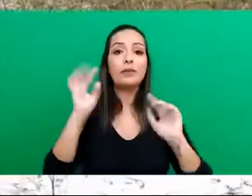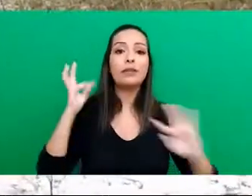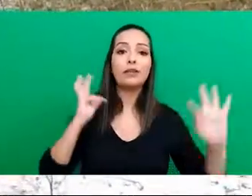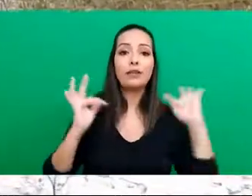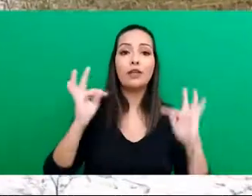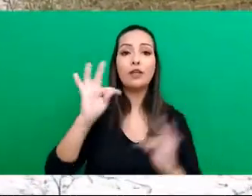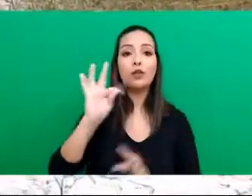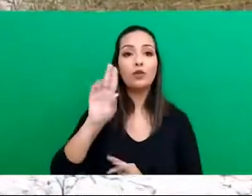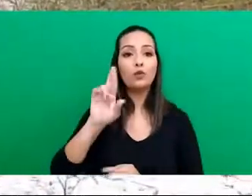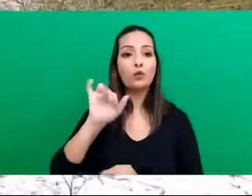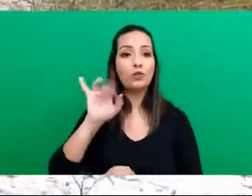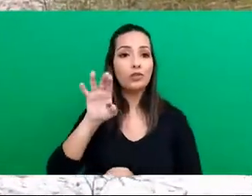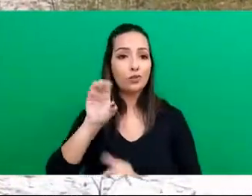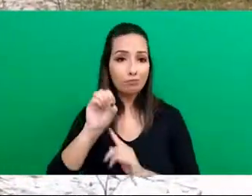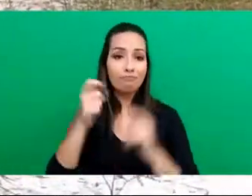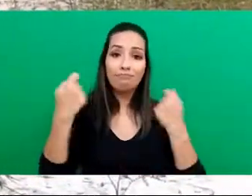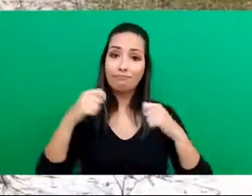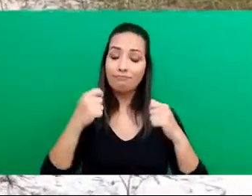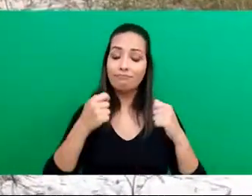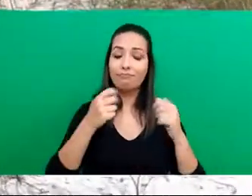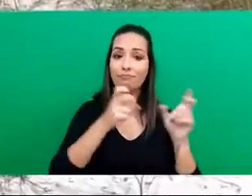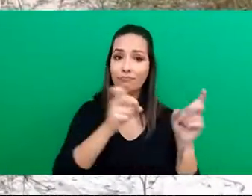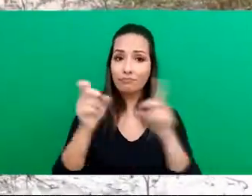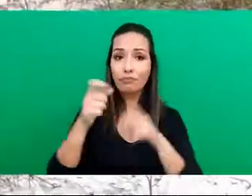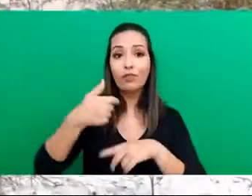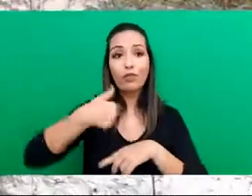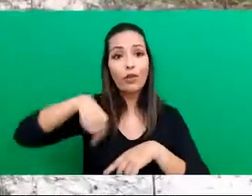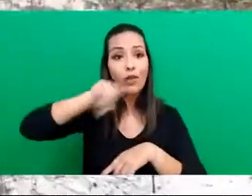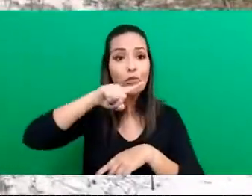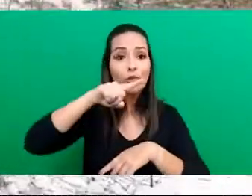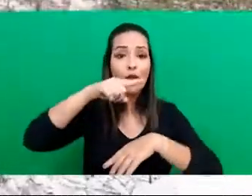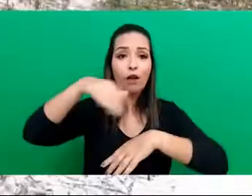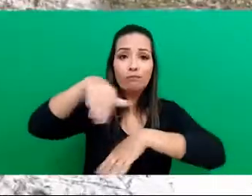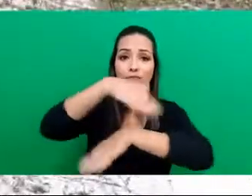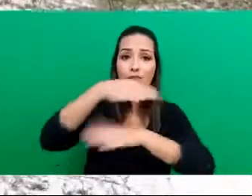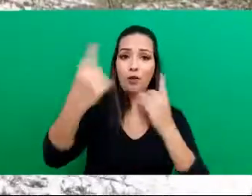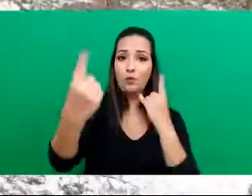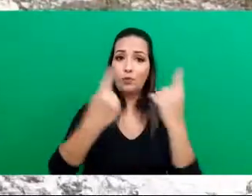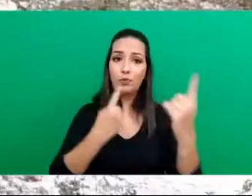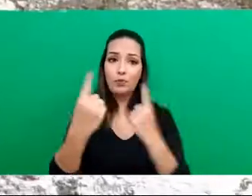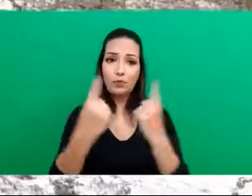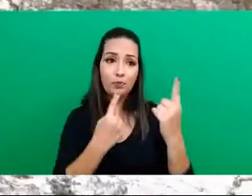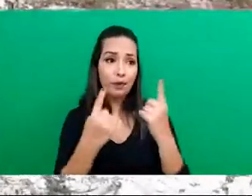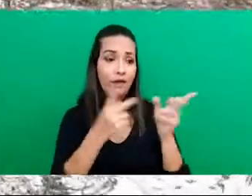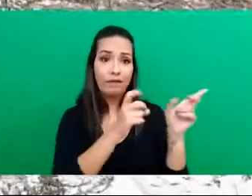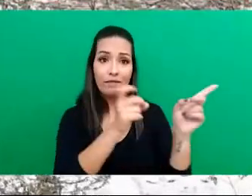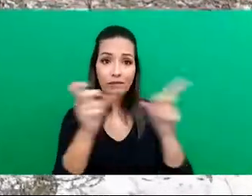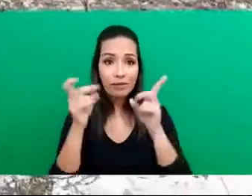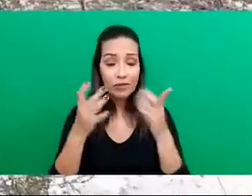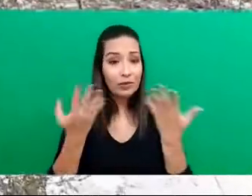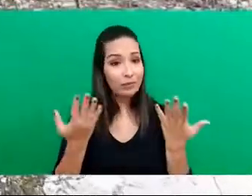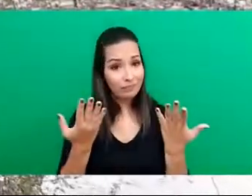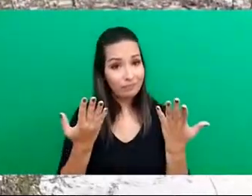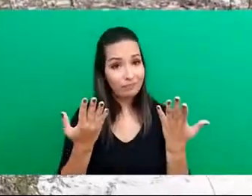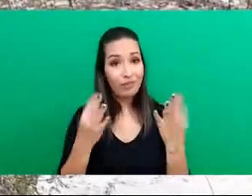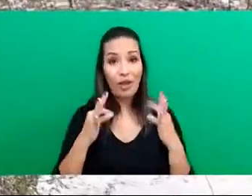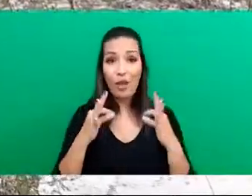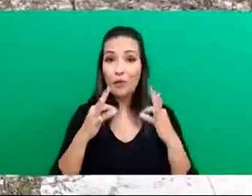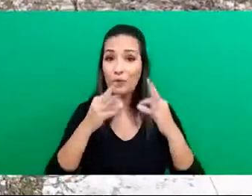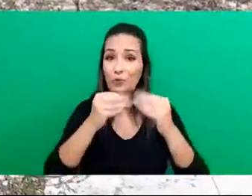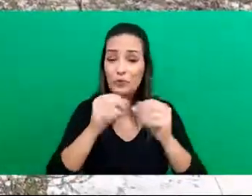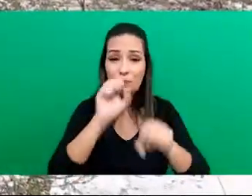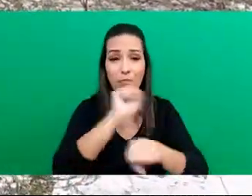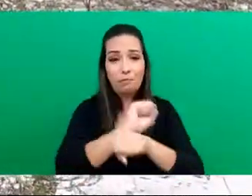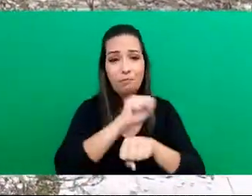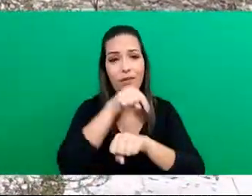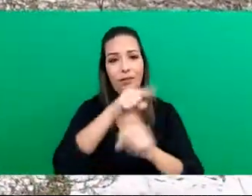dos turistas para vender, estamos nas beiras das estradas vendendo os nossos produtos, e com esses tempos de pandemia, tudo se